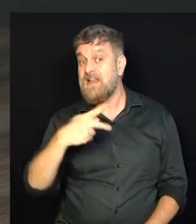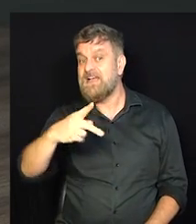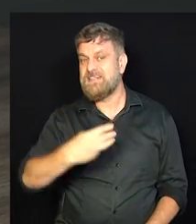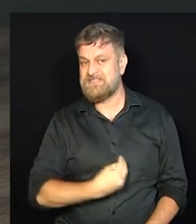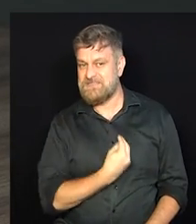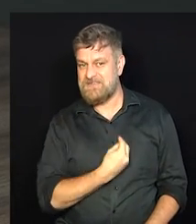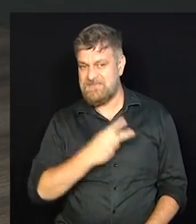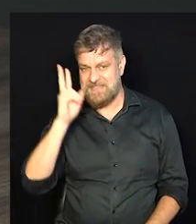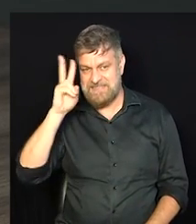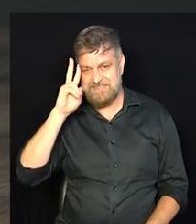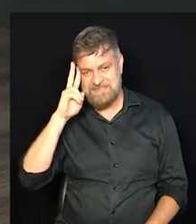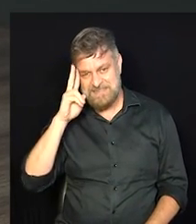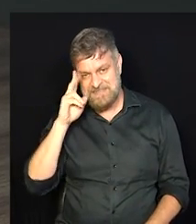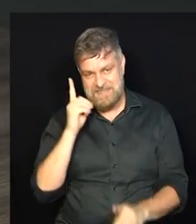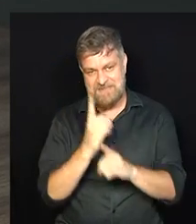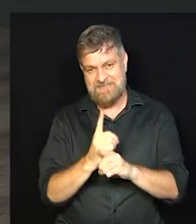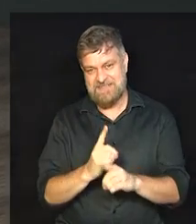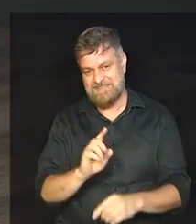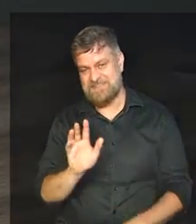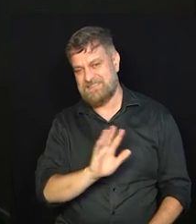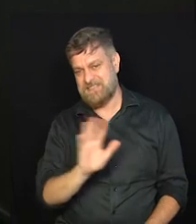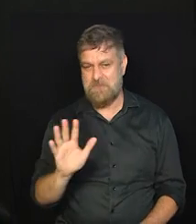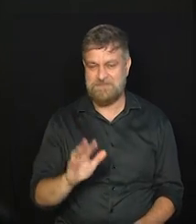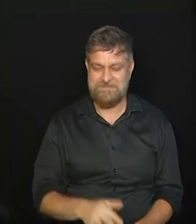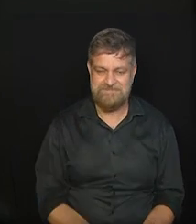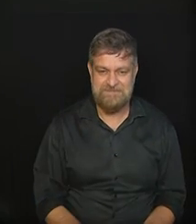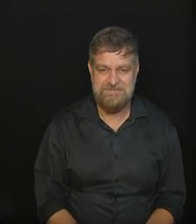sua história até um próximo programa